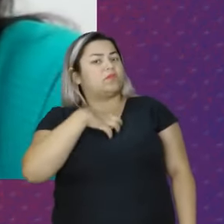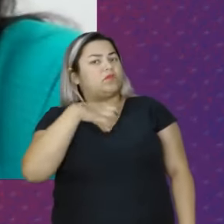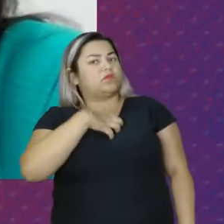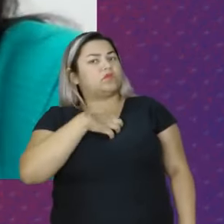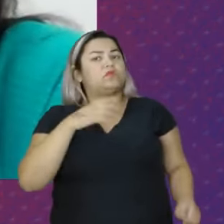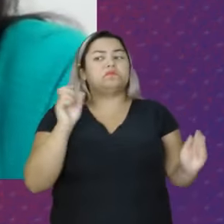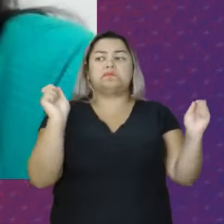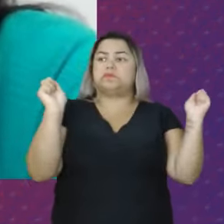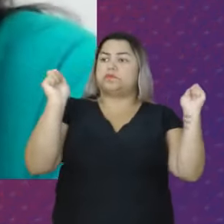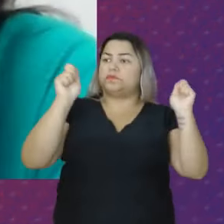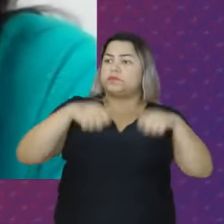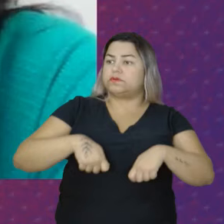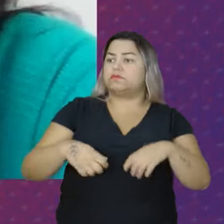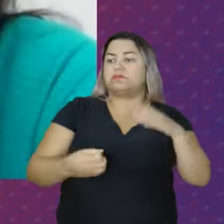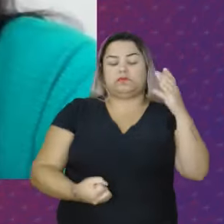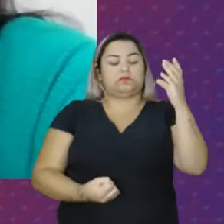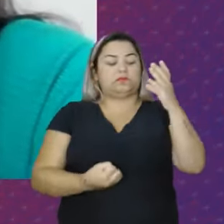criar